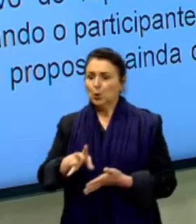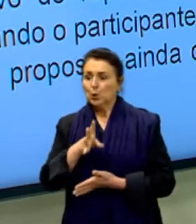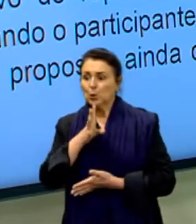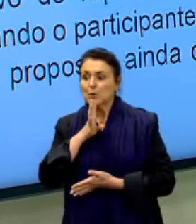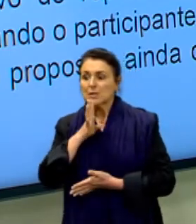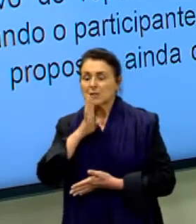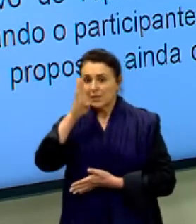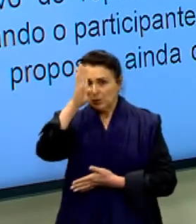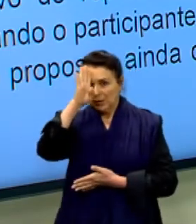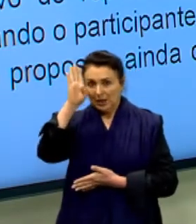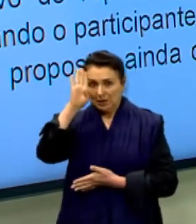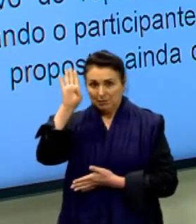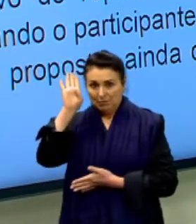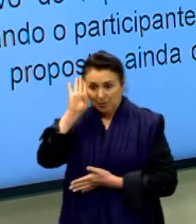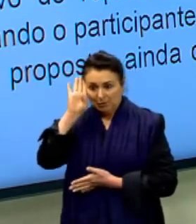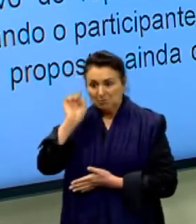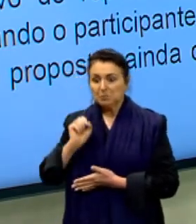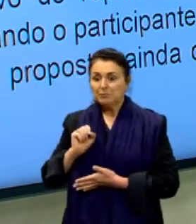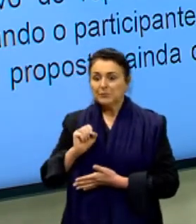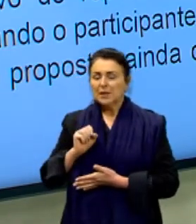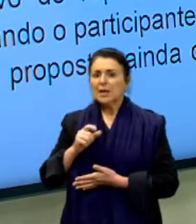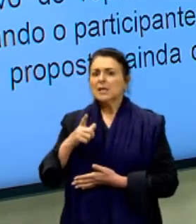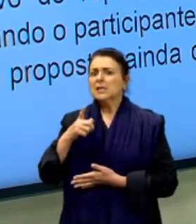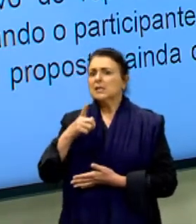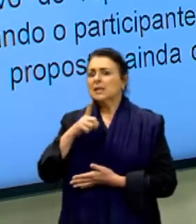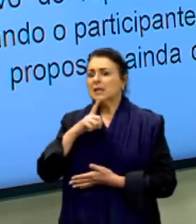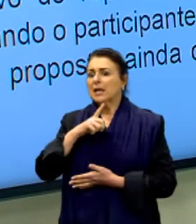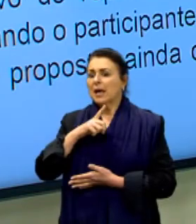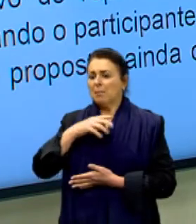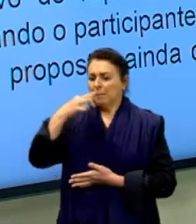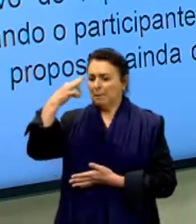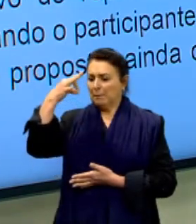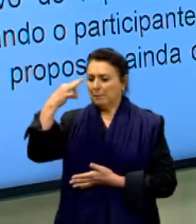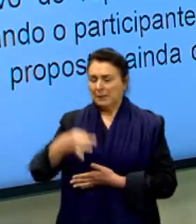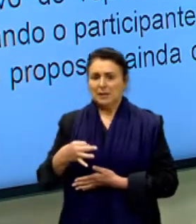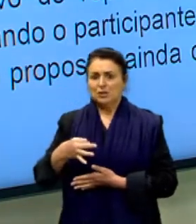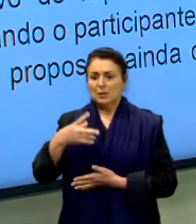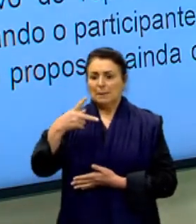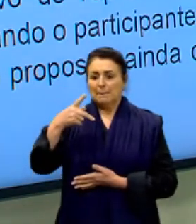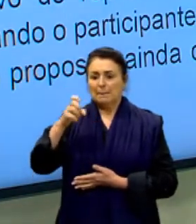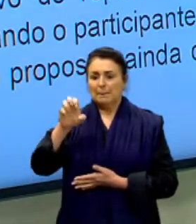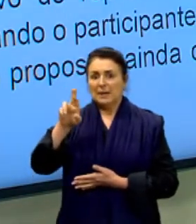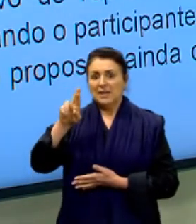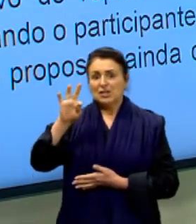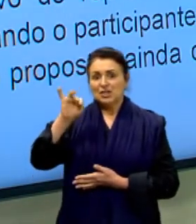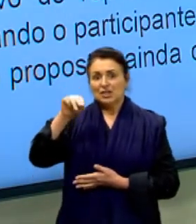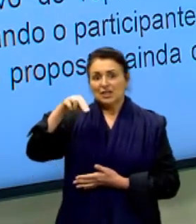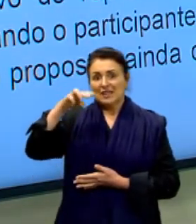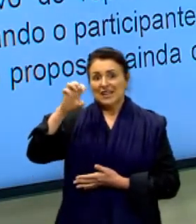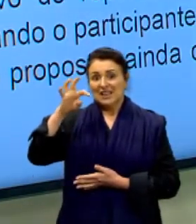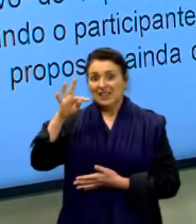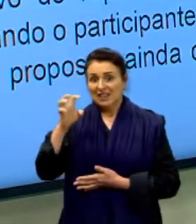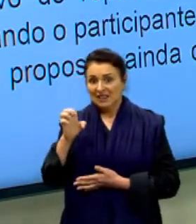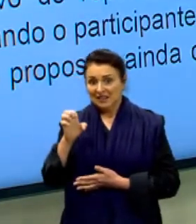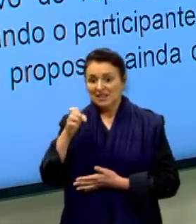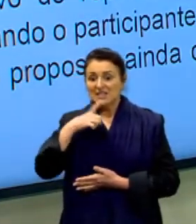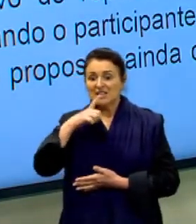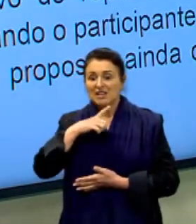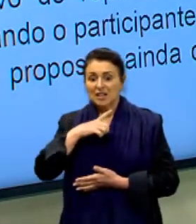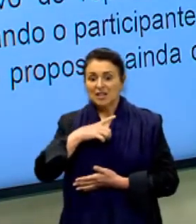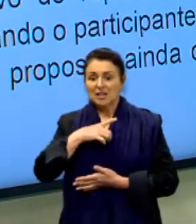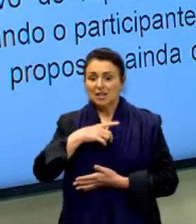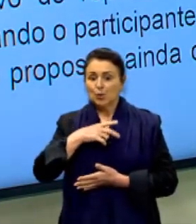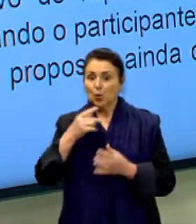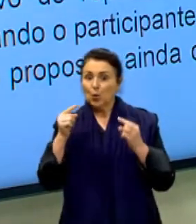academia, se ele é pertinente, ou seja, se ele tem a ver com o tema de redação, tá?